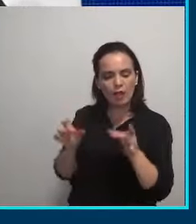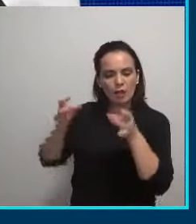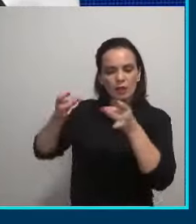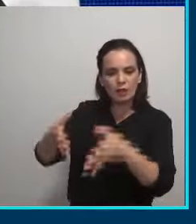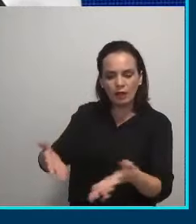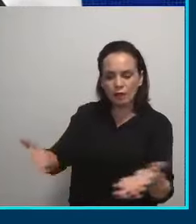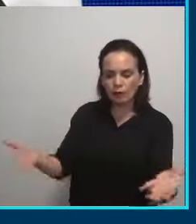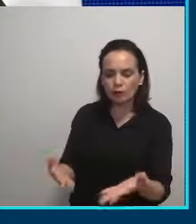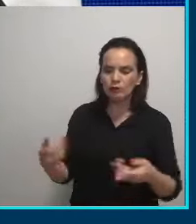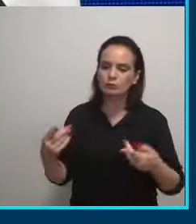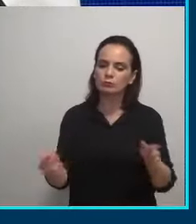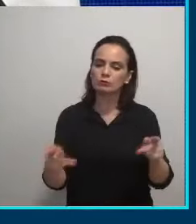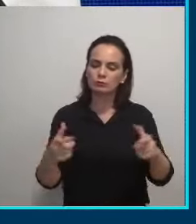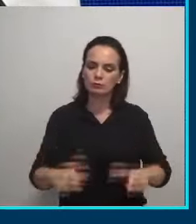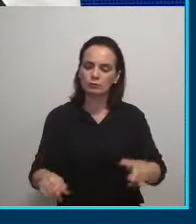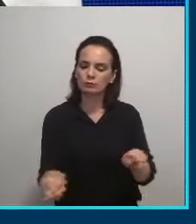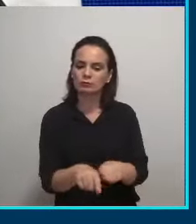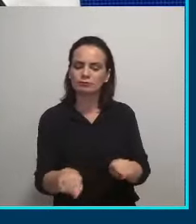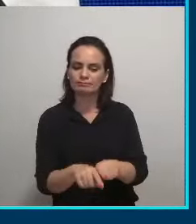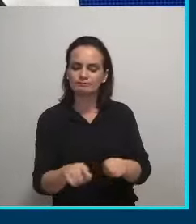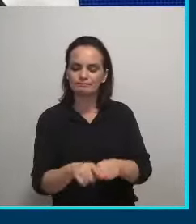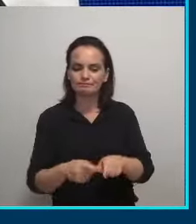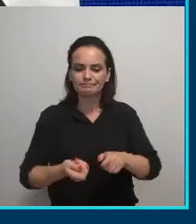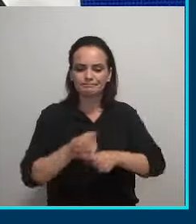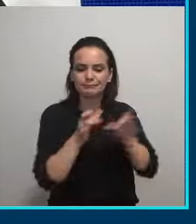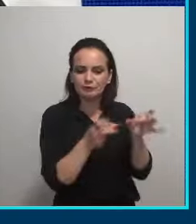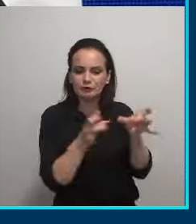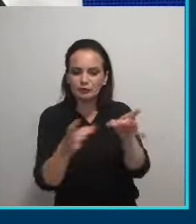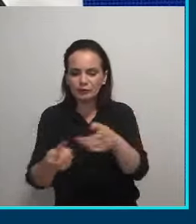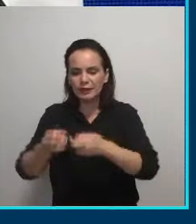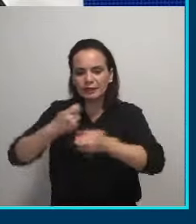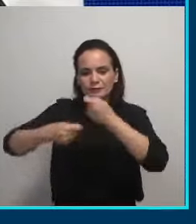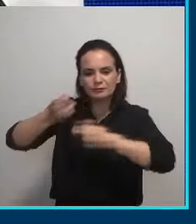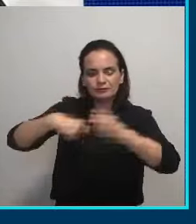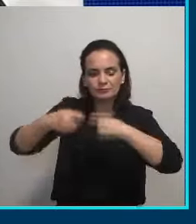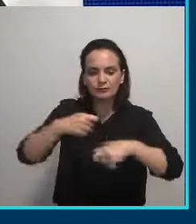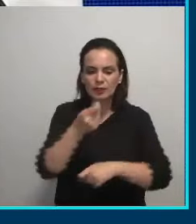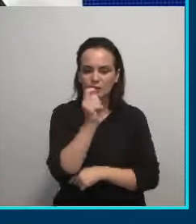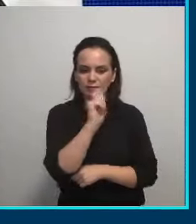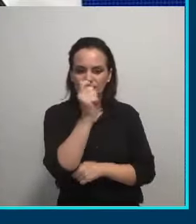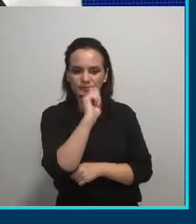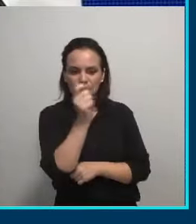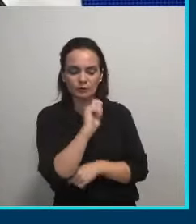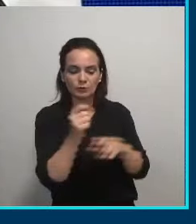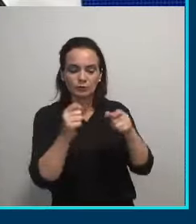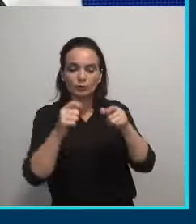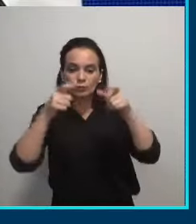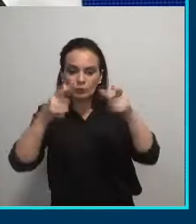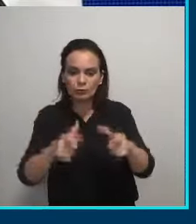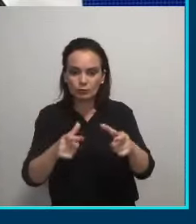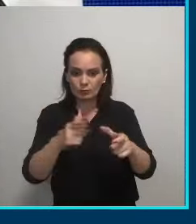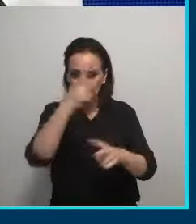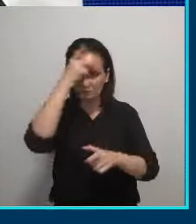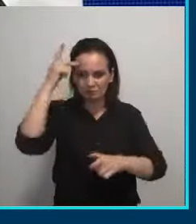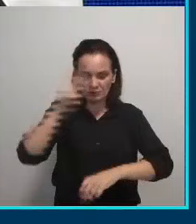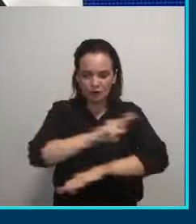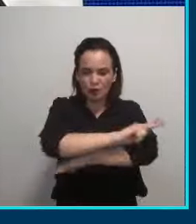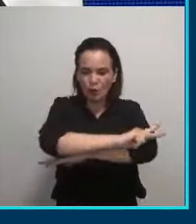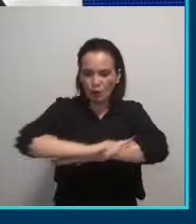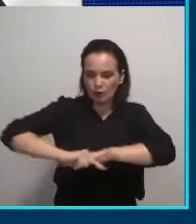de prática de tráfico de drogas ou espaços que estão deixados para pessoas em situação também de rua.